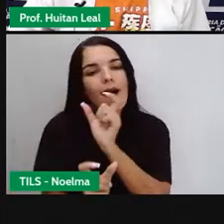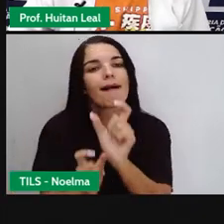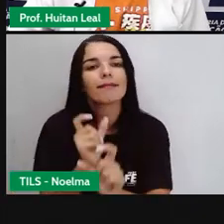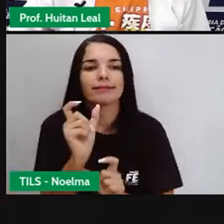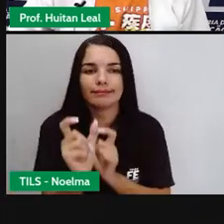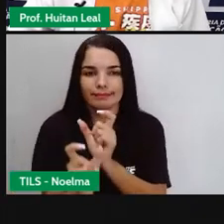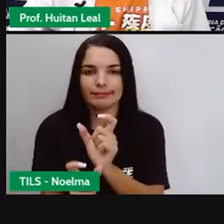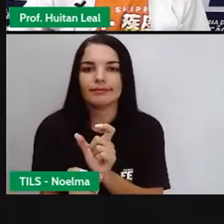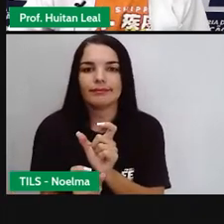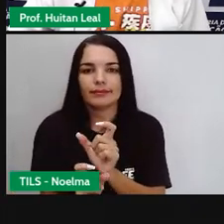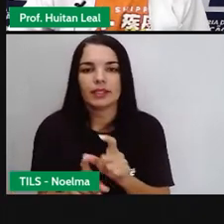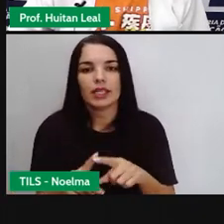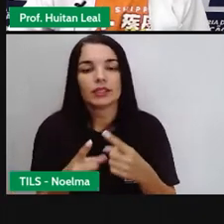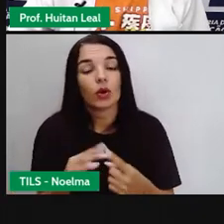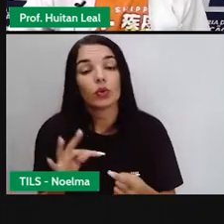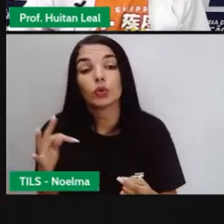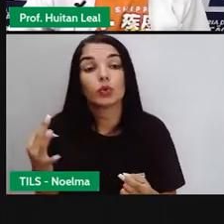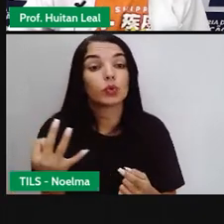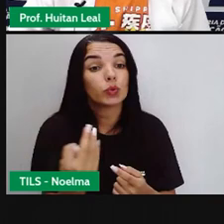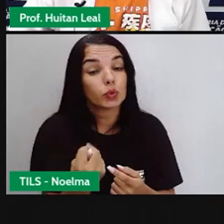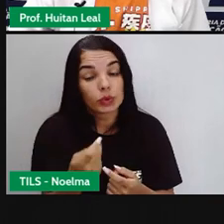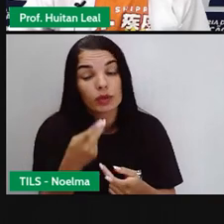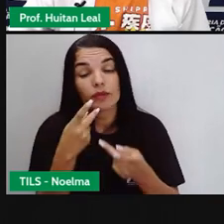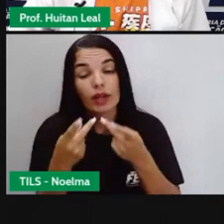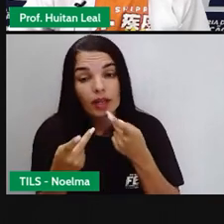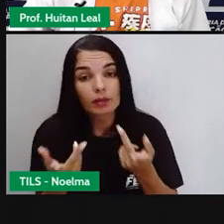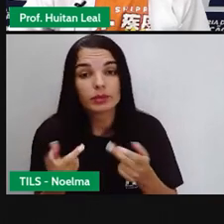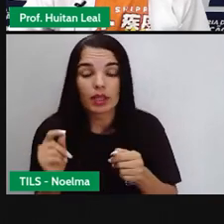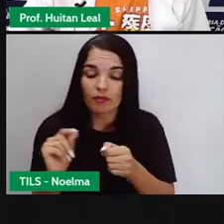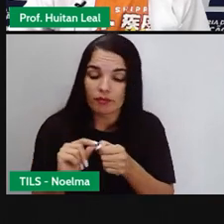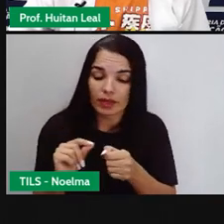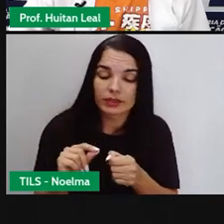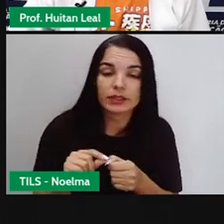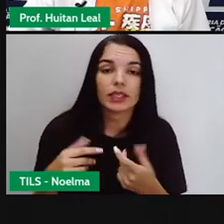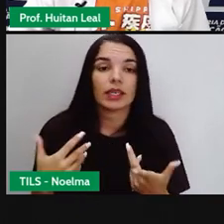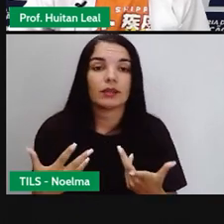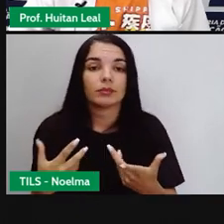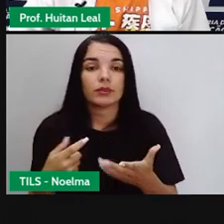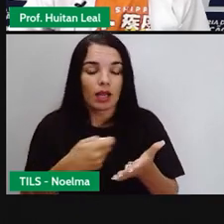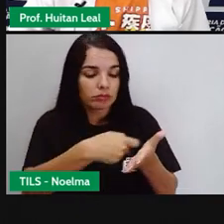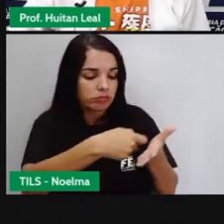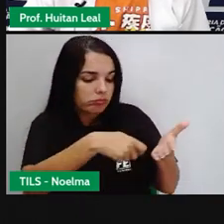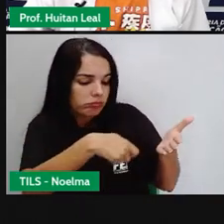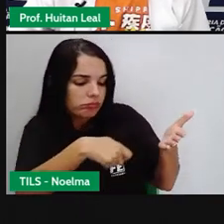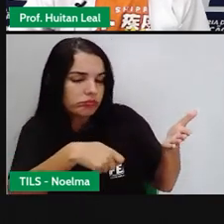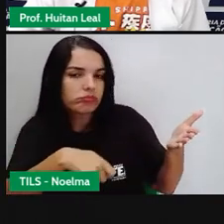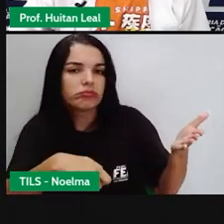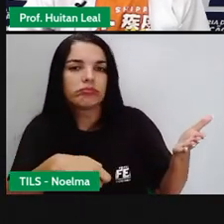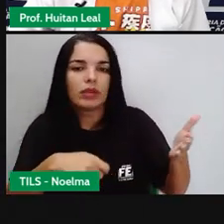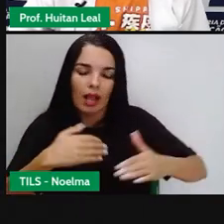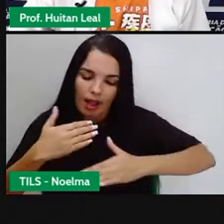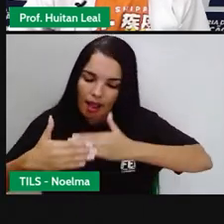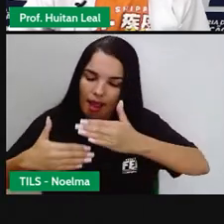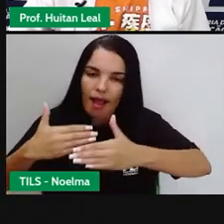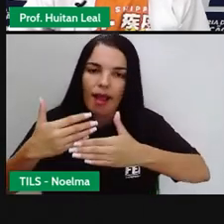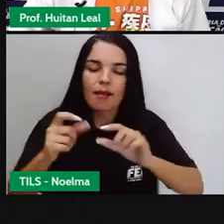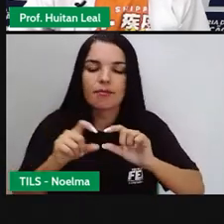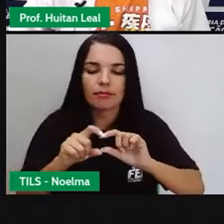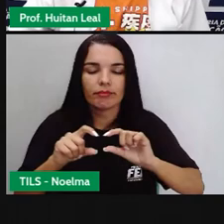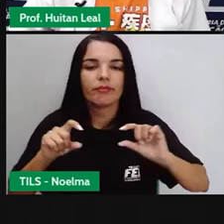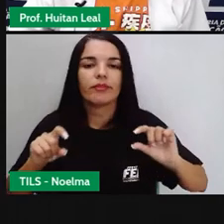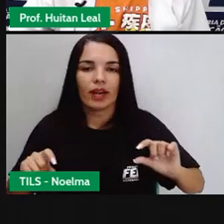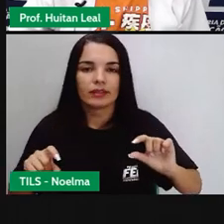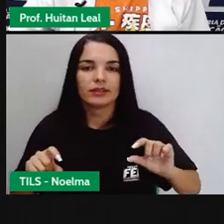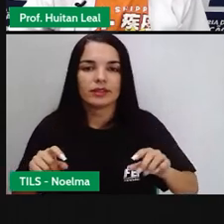Então, tudo o que falamos, tudo o que produzimos em termos de escrita é a partir de frases.